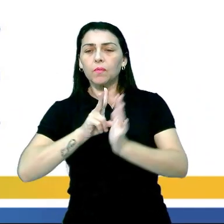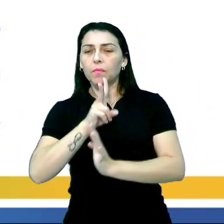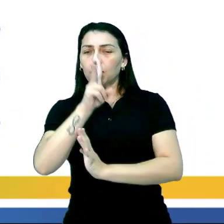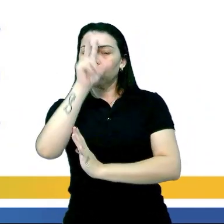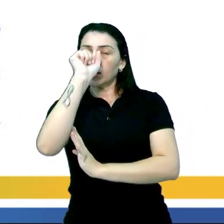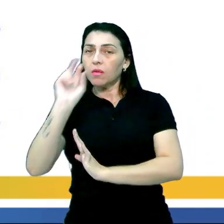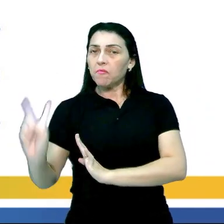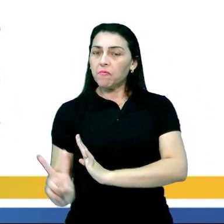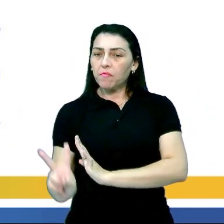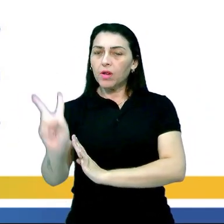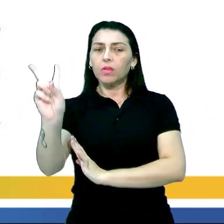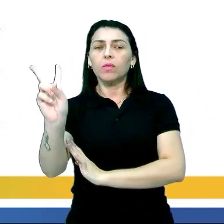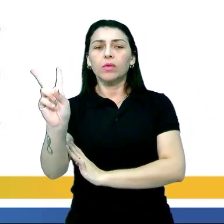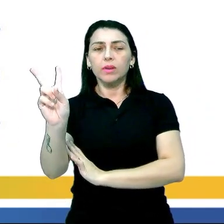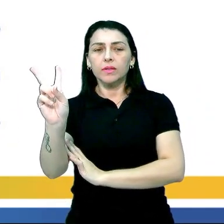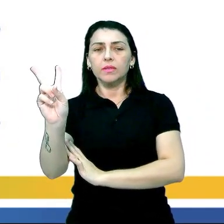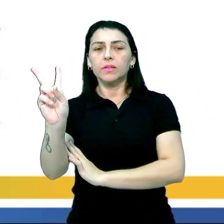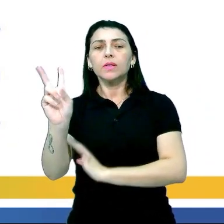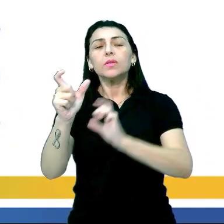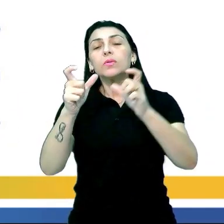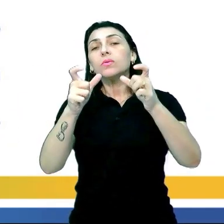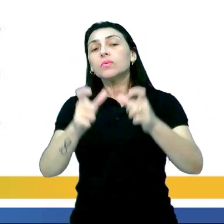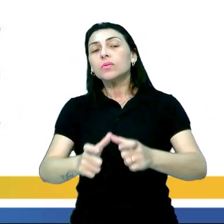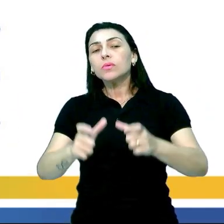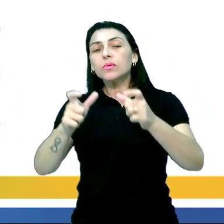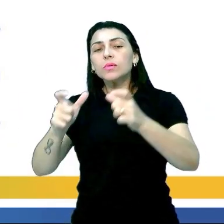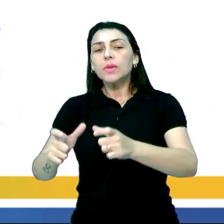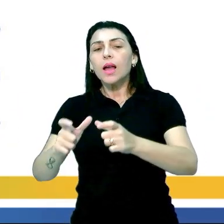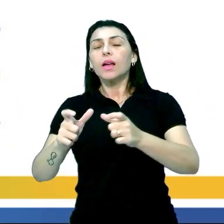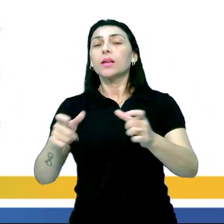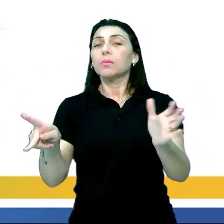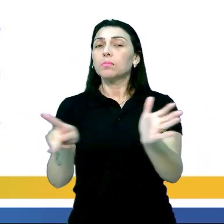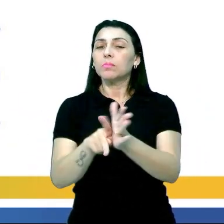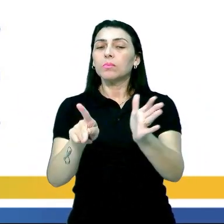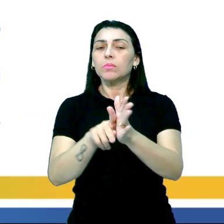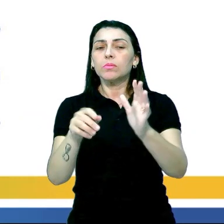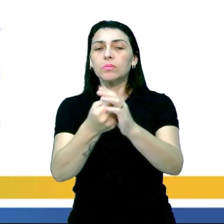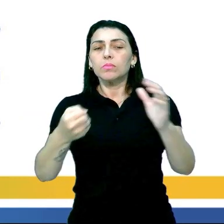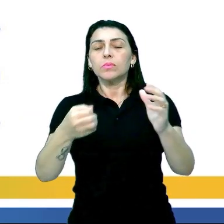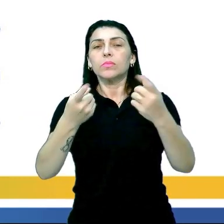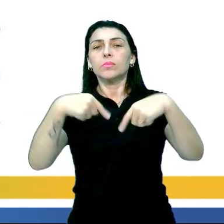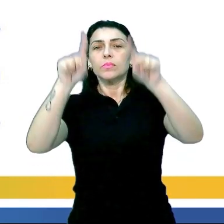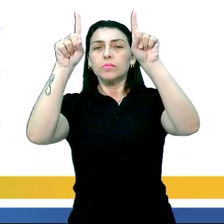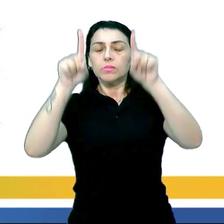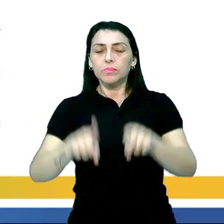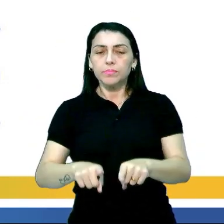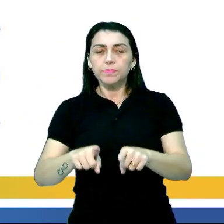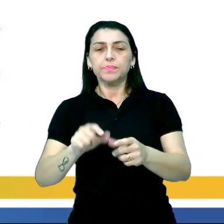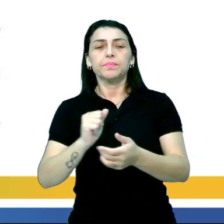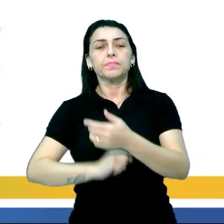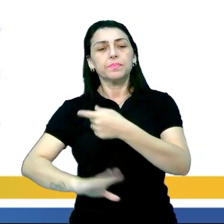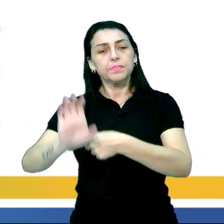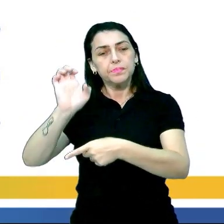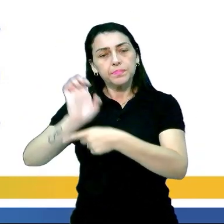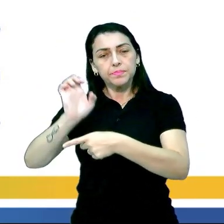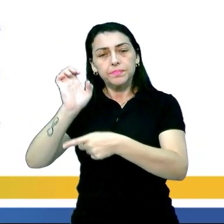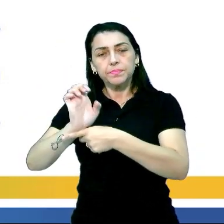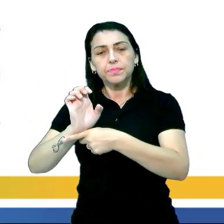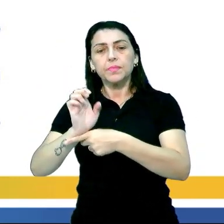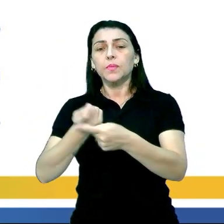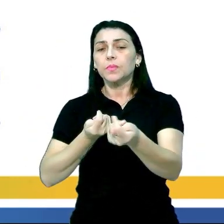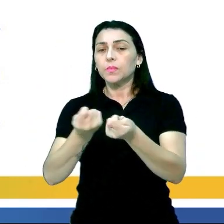as organizações sindicais sejam fortalecidas com a valorização da especialização funcional,